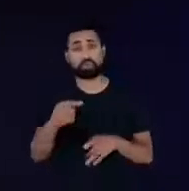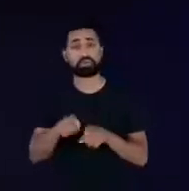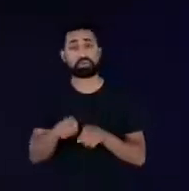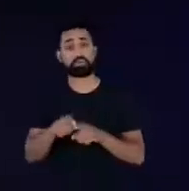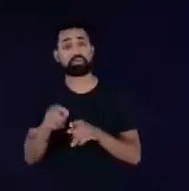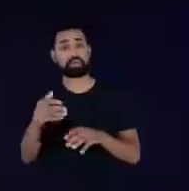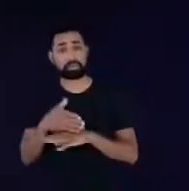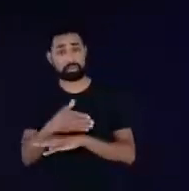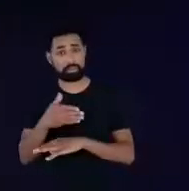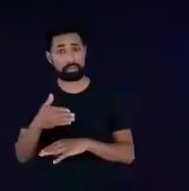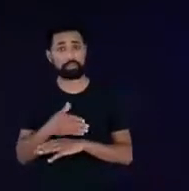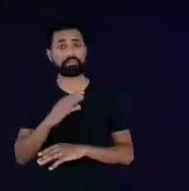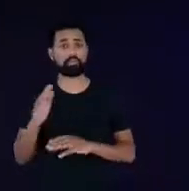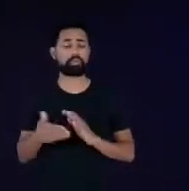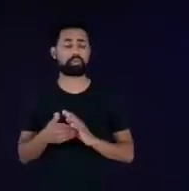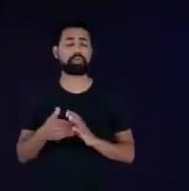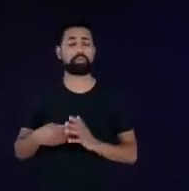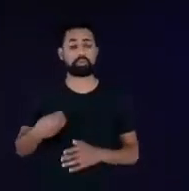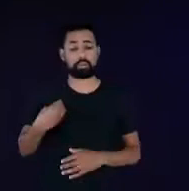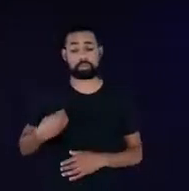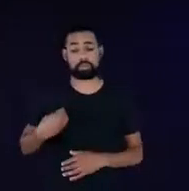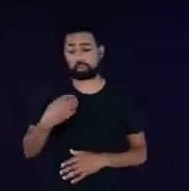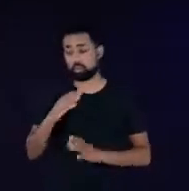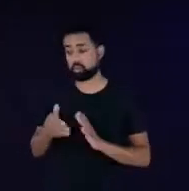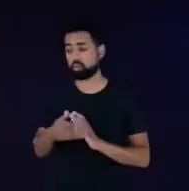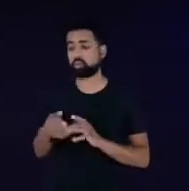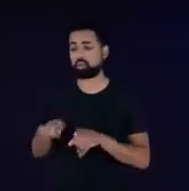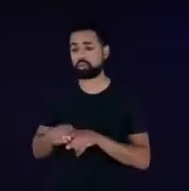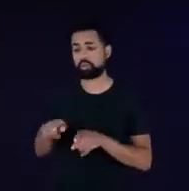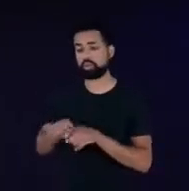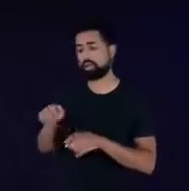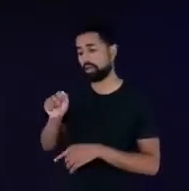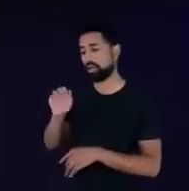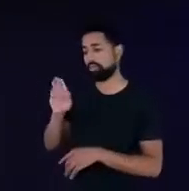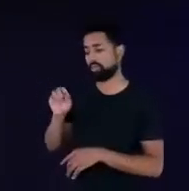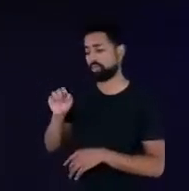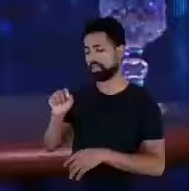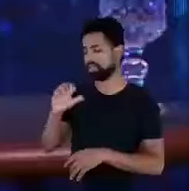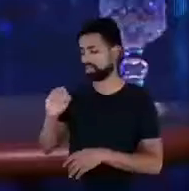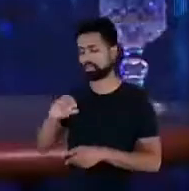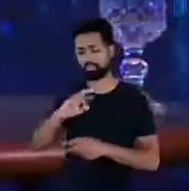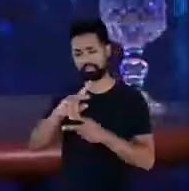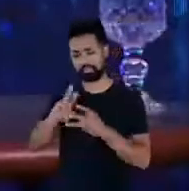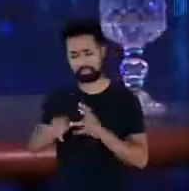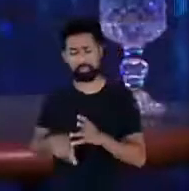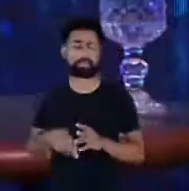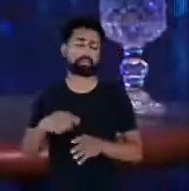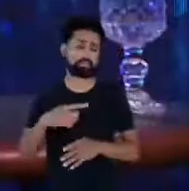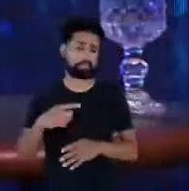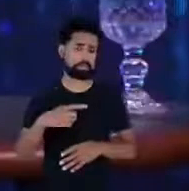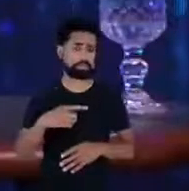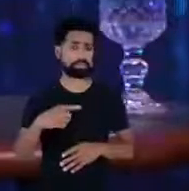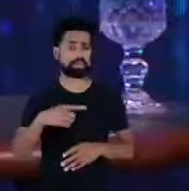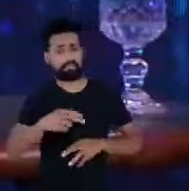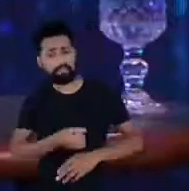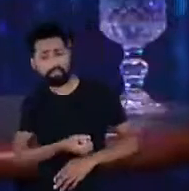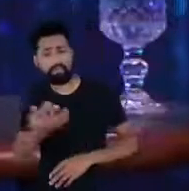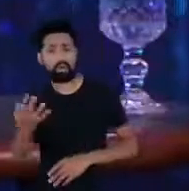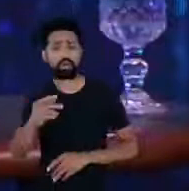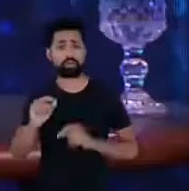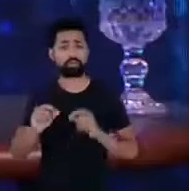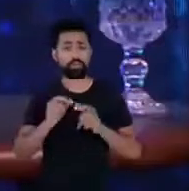então assim todos os agentes a própria Besco a Brad enfim tem ali uma uma riqueza muito grande ali